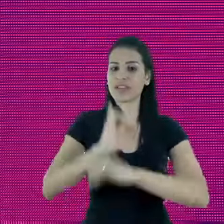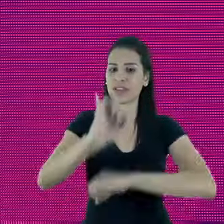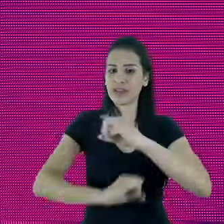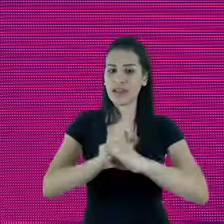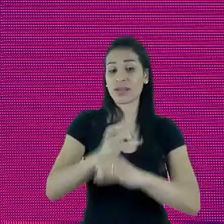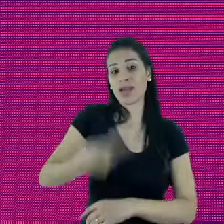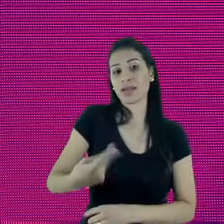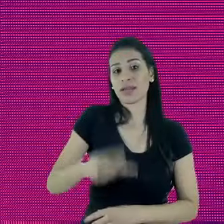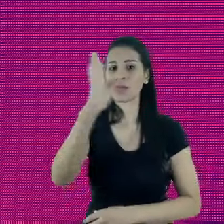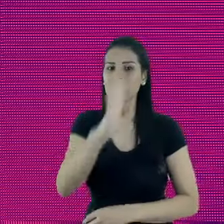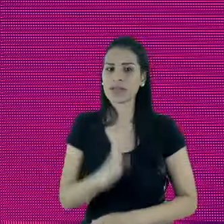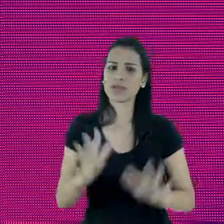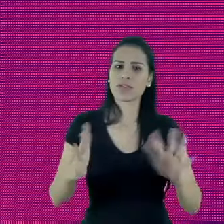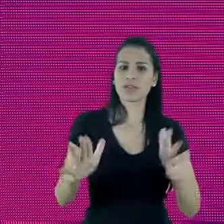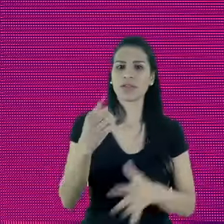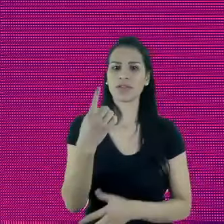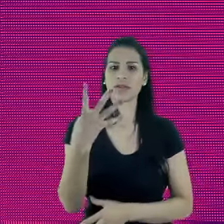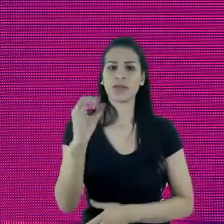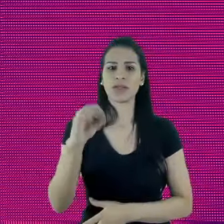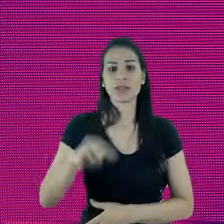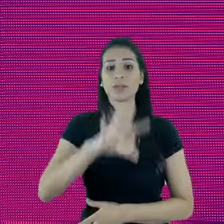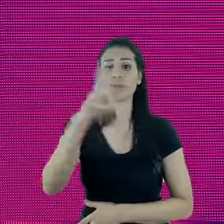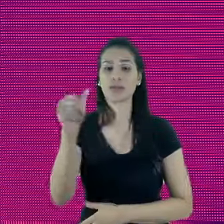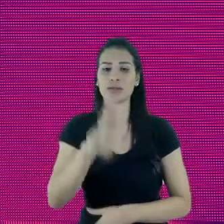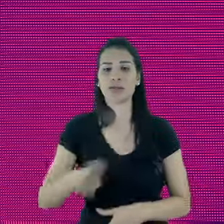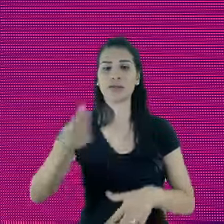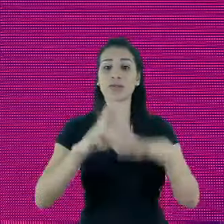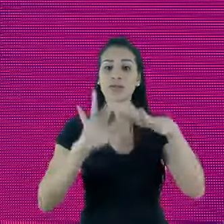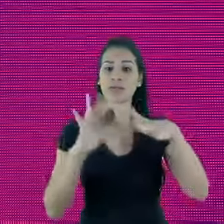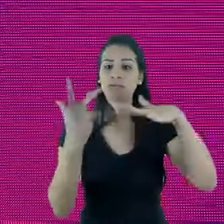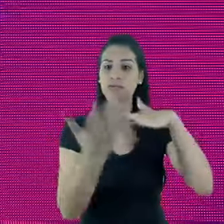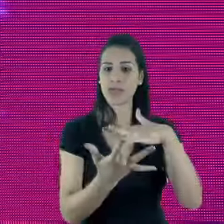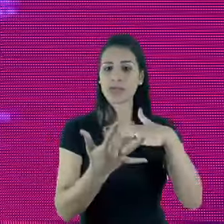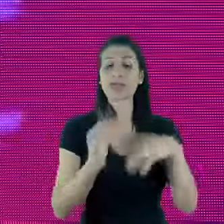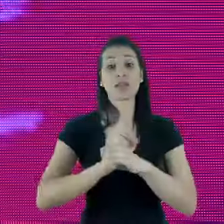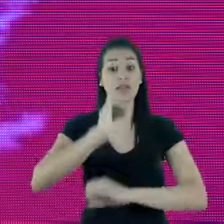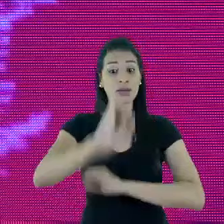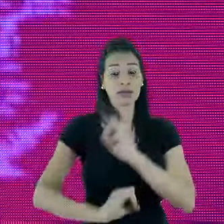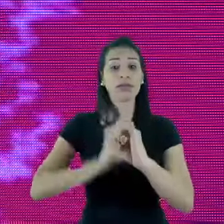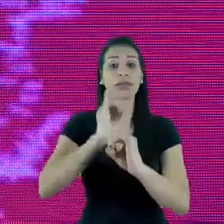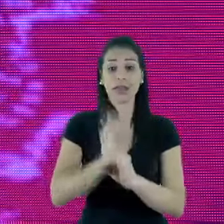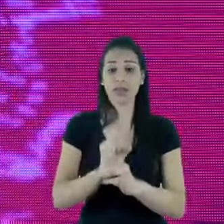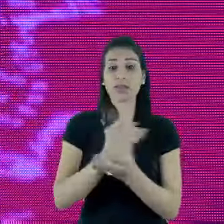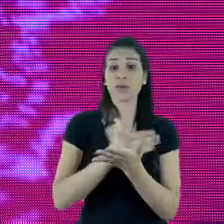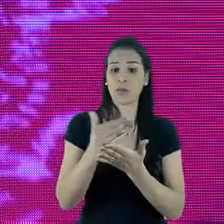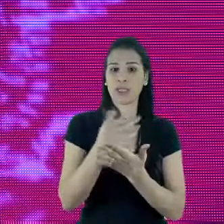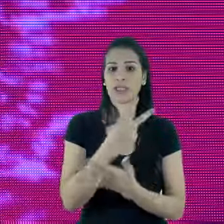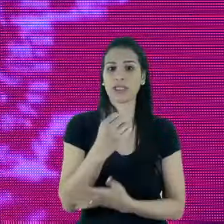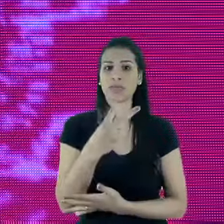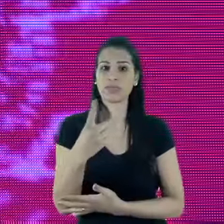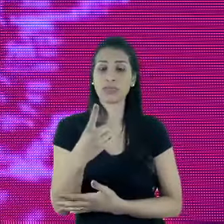140 milhões de usuários de redes sociais. A internet, no início do ano, atingiu 71